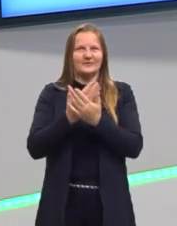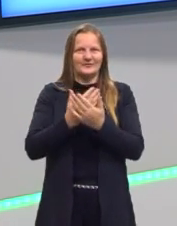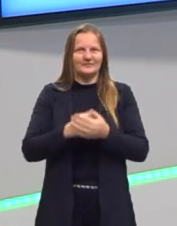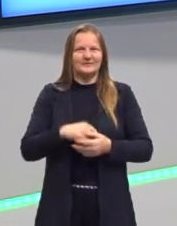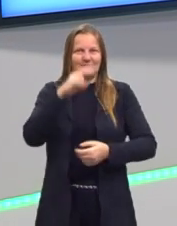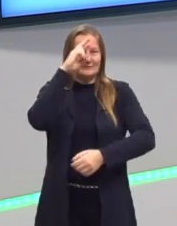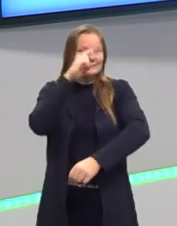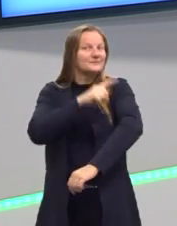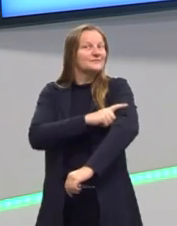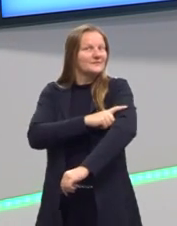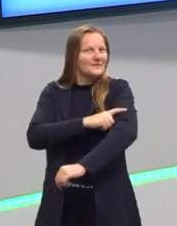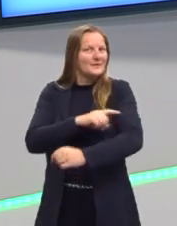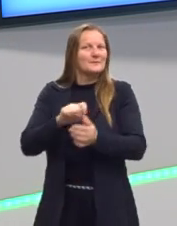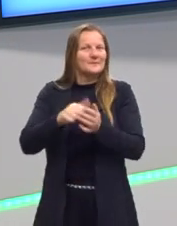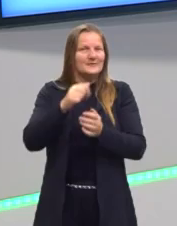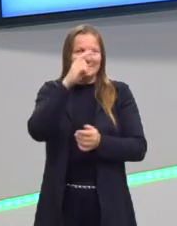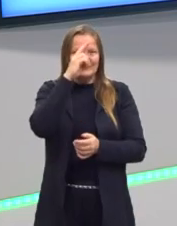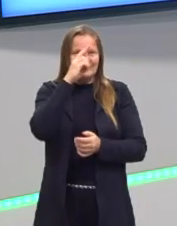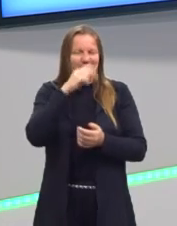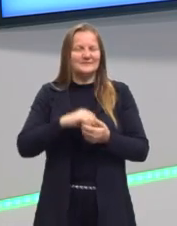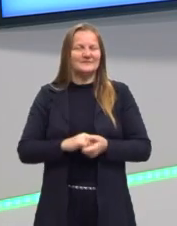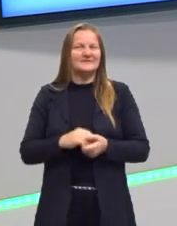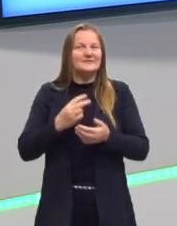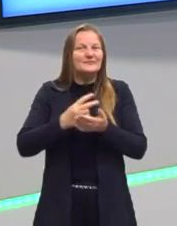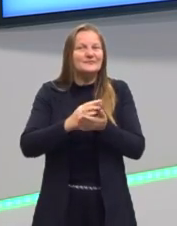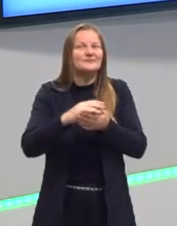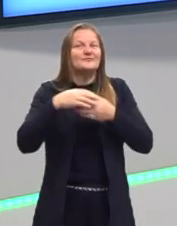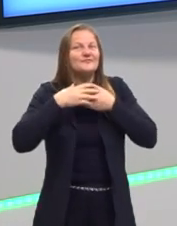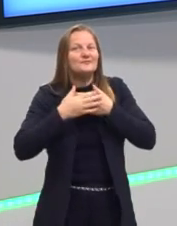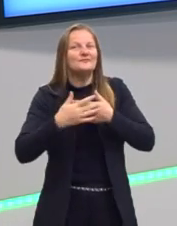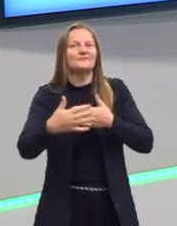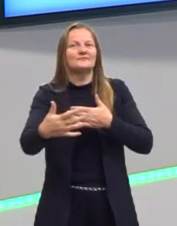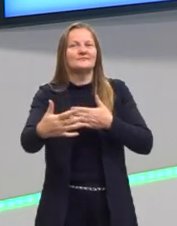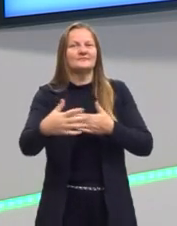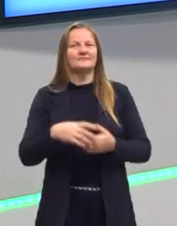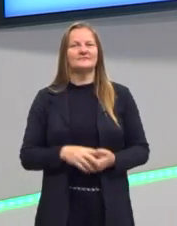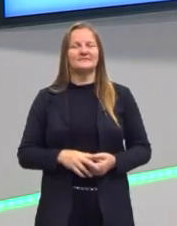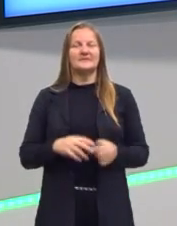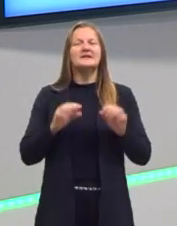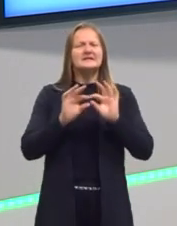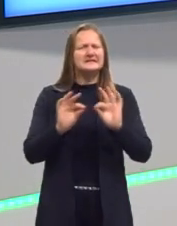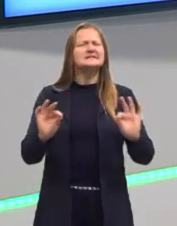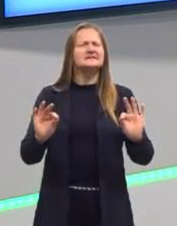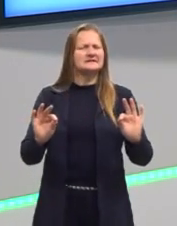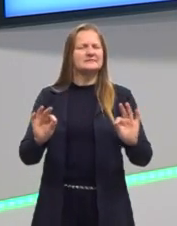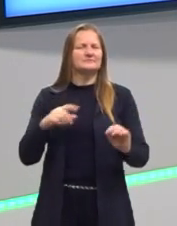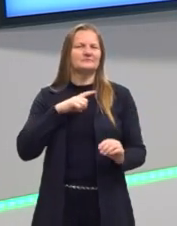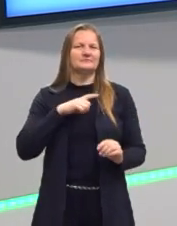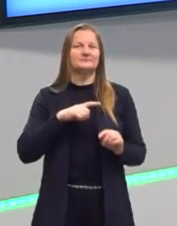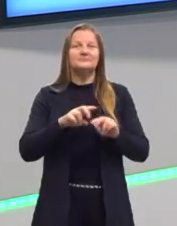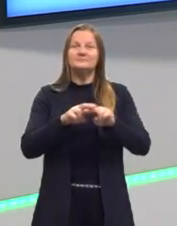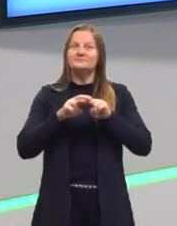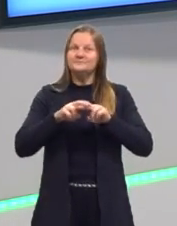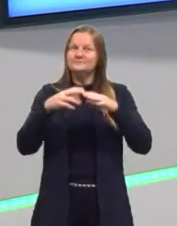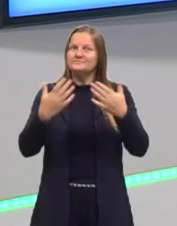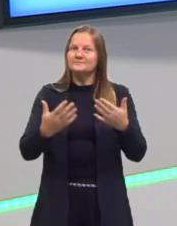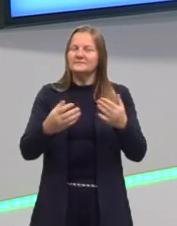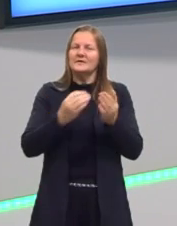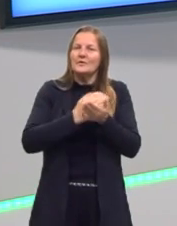no primeiro ano do ensino médio em diante, tá? E é bem simples, né? Mas para isso nós vamos